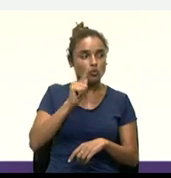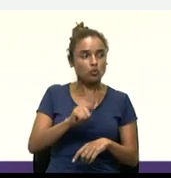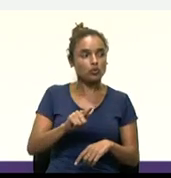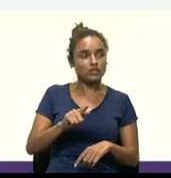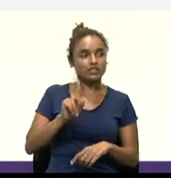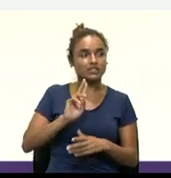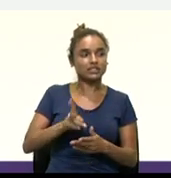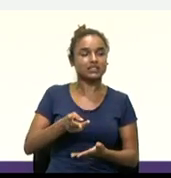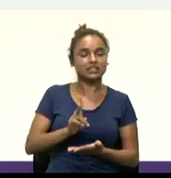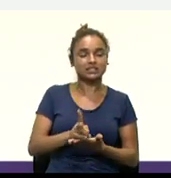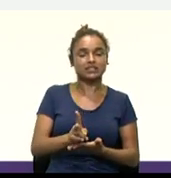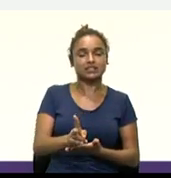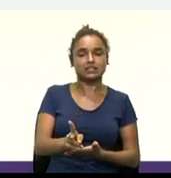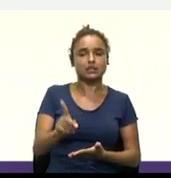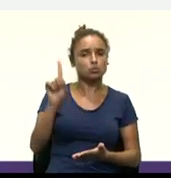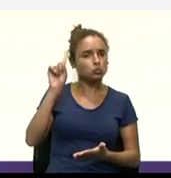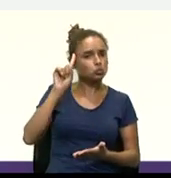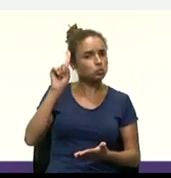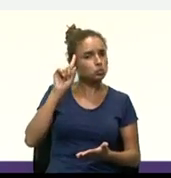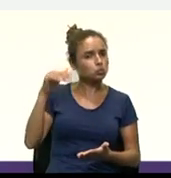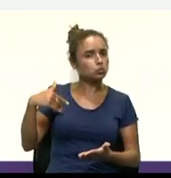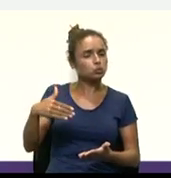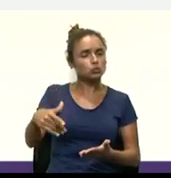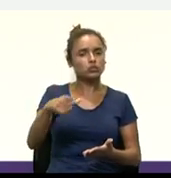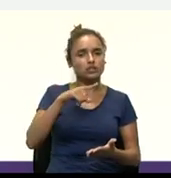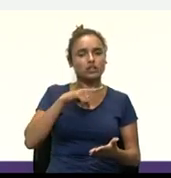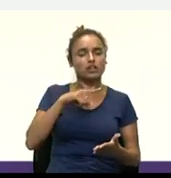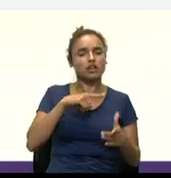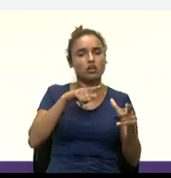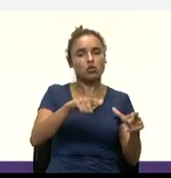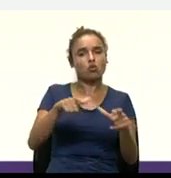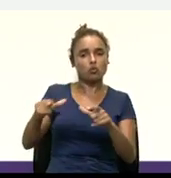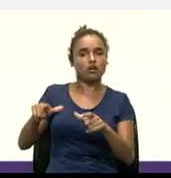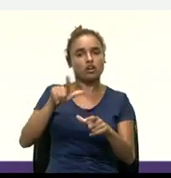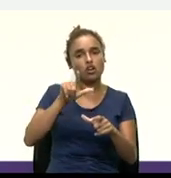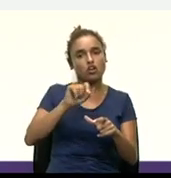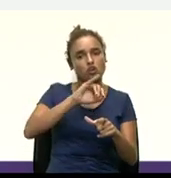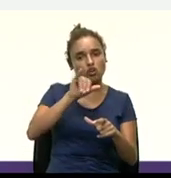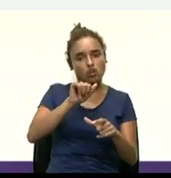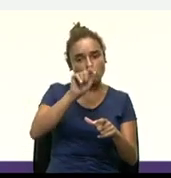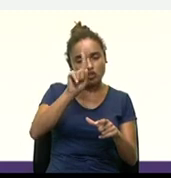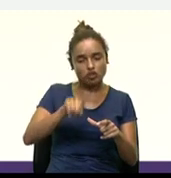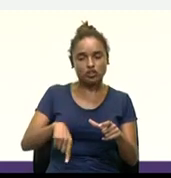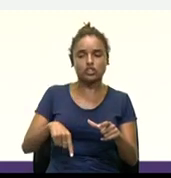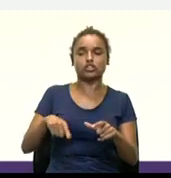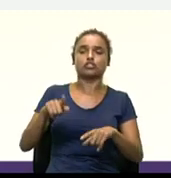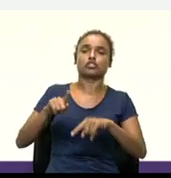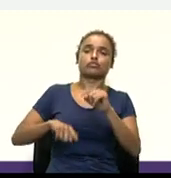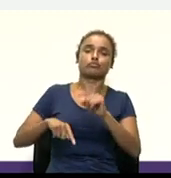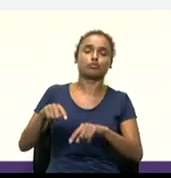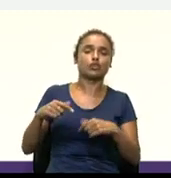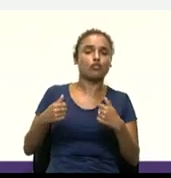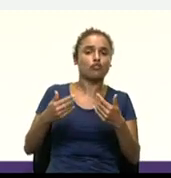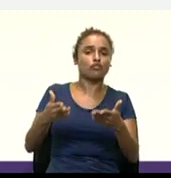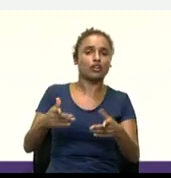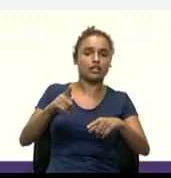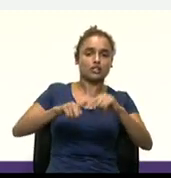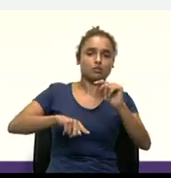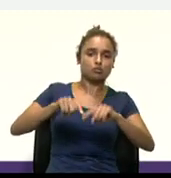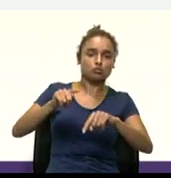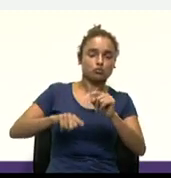a mais, né? Então, existem várias lojas, né? Então, fornecendo produtos e serviços, né? E